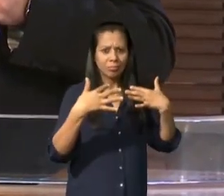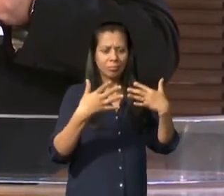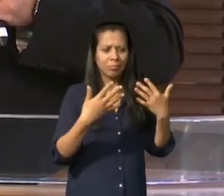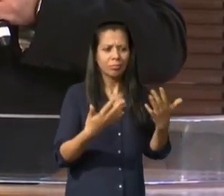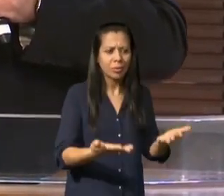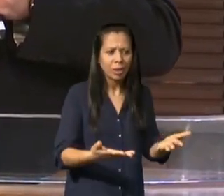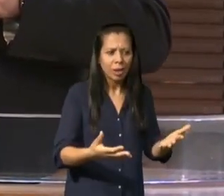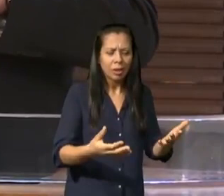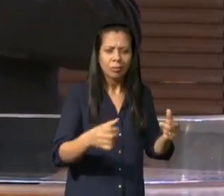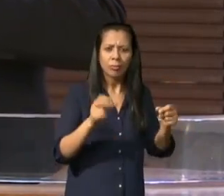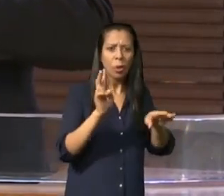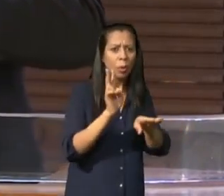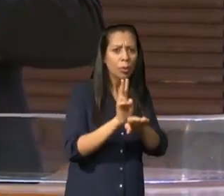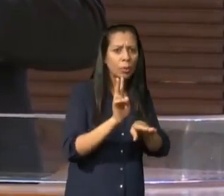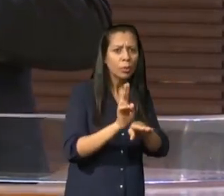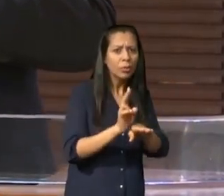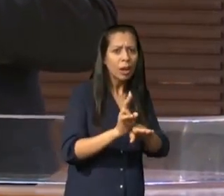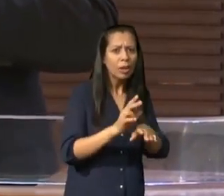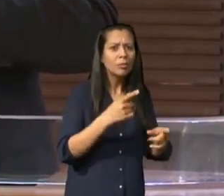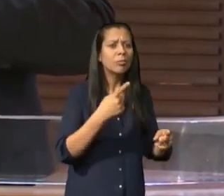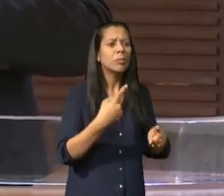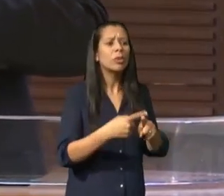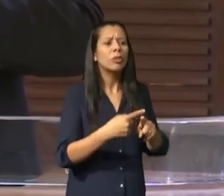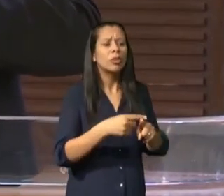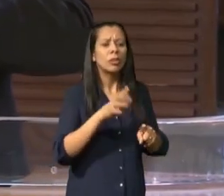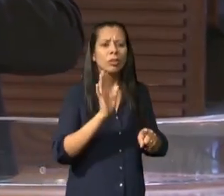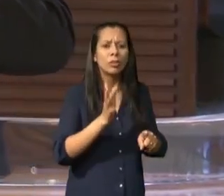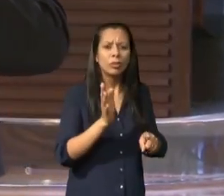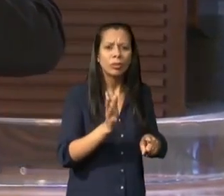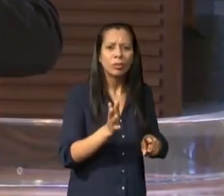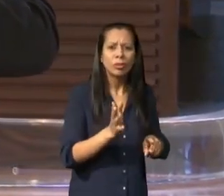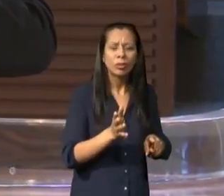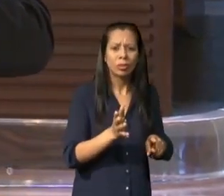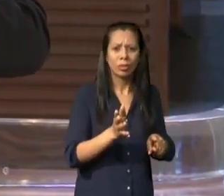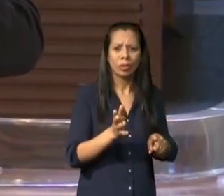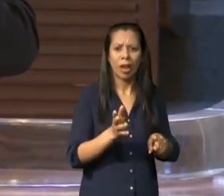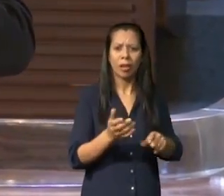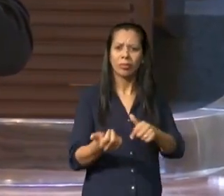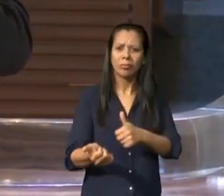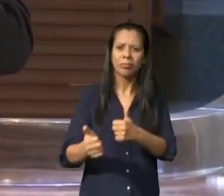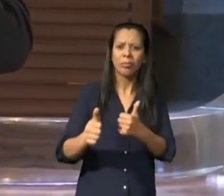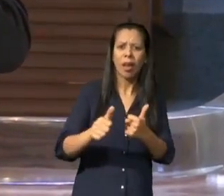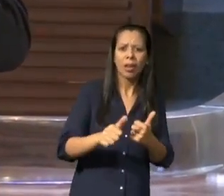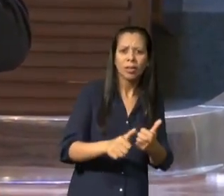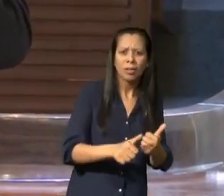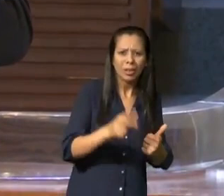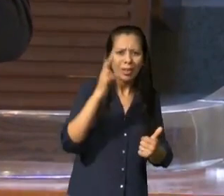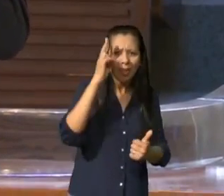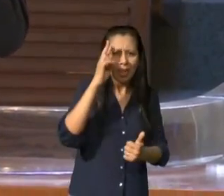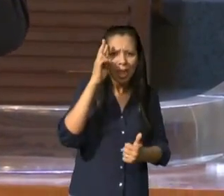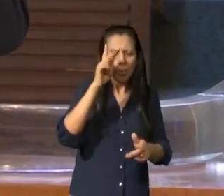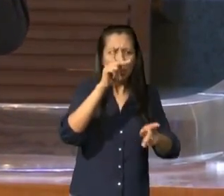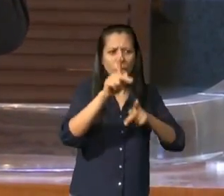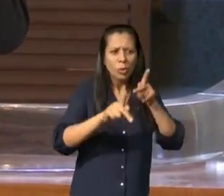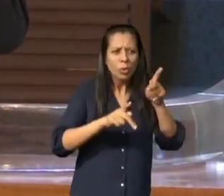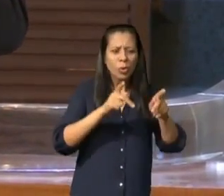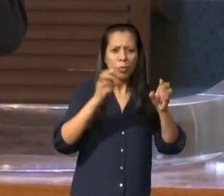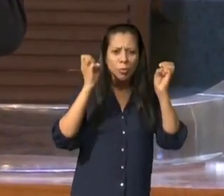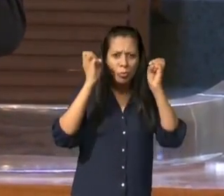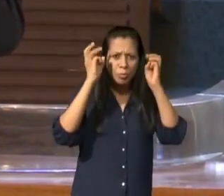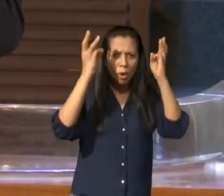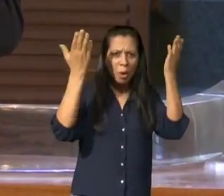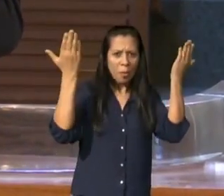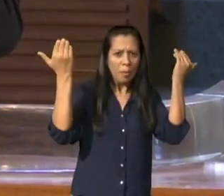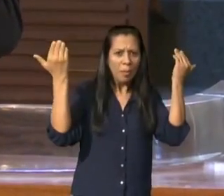pelo mar tendo sido todos batizados assim na nuvem como no mar com respeito a Moisés todos eles